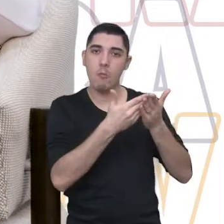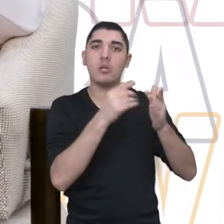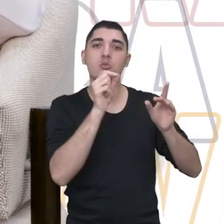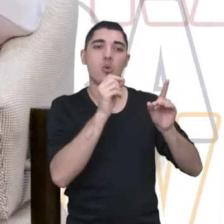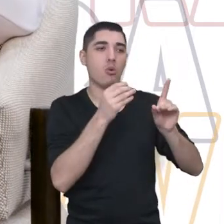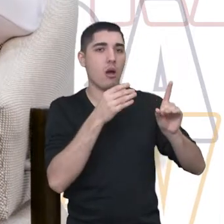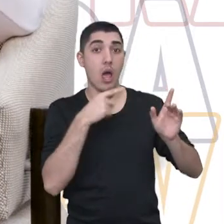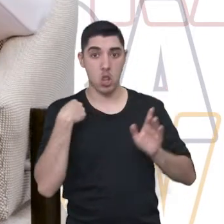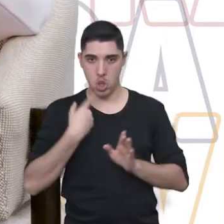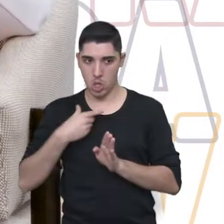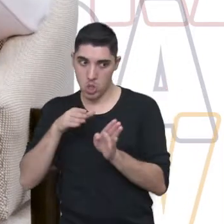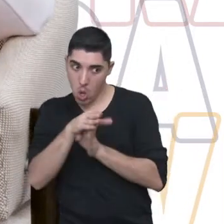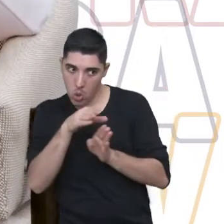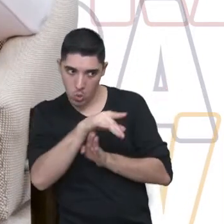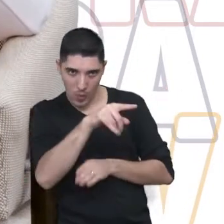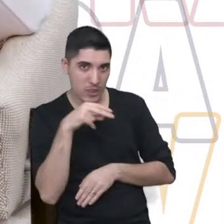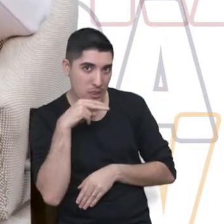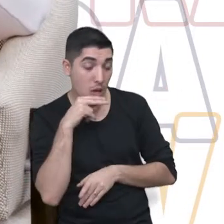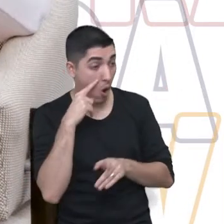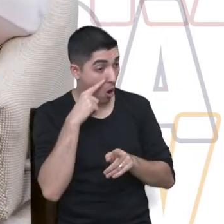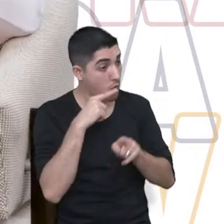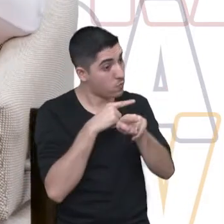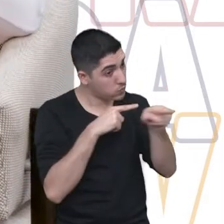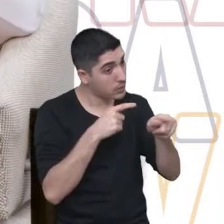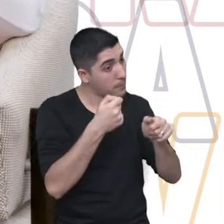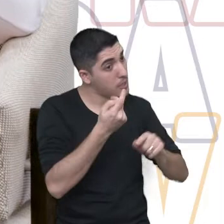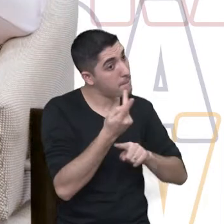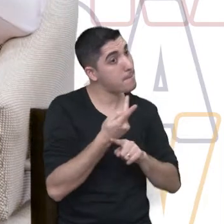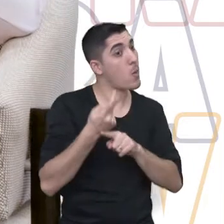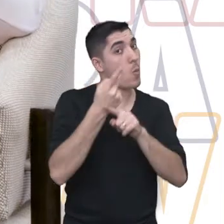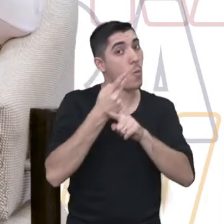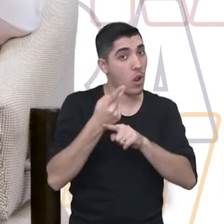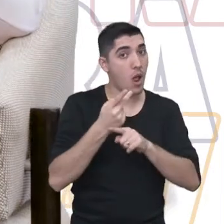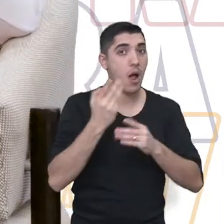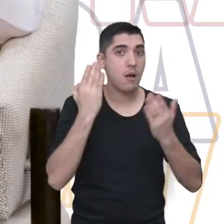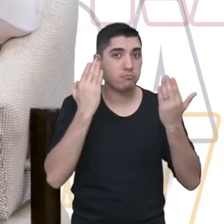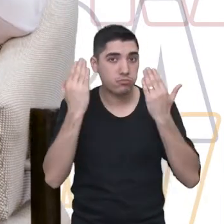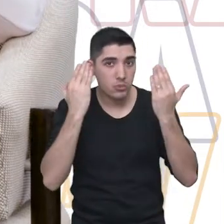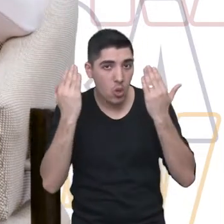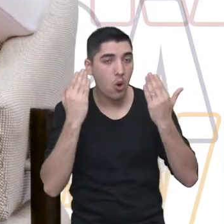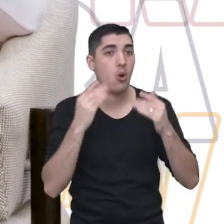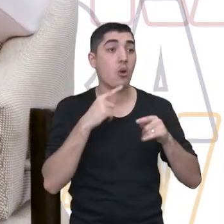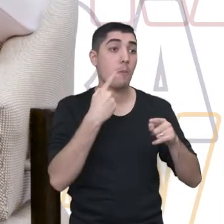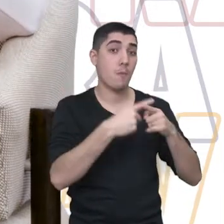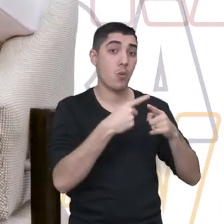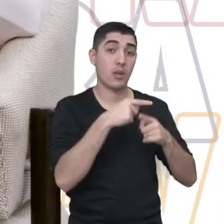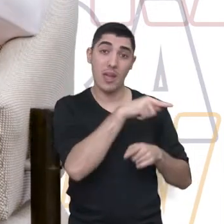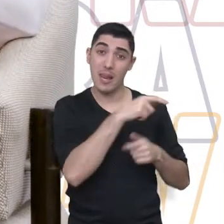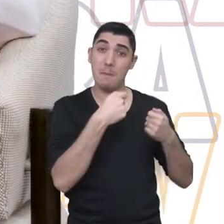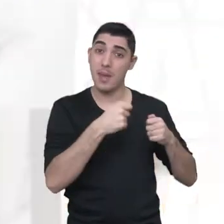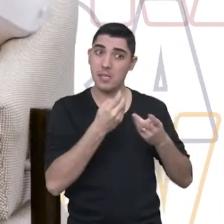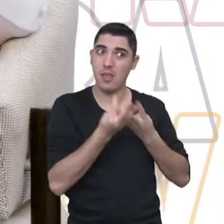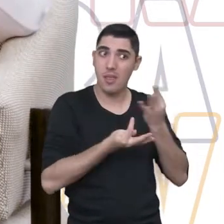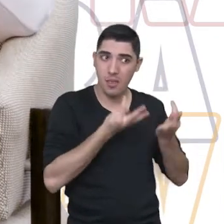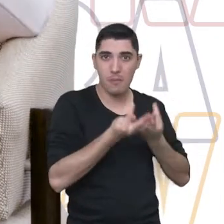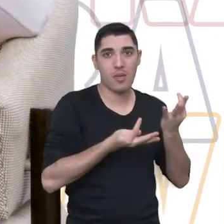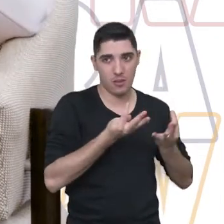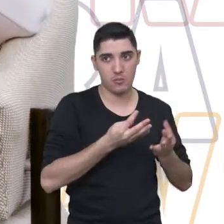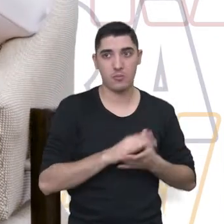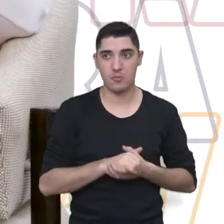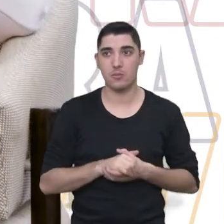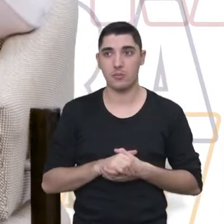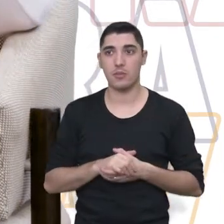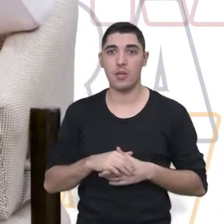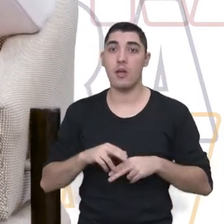ela, a gente orientou, olha, o ideal é que vocês procurem, né? Um psiquiatra, porque eu acho que ela precisa de uma... Então,